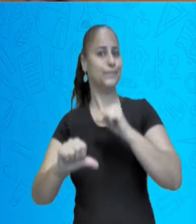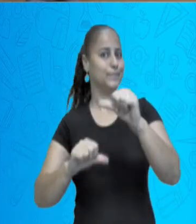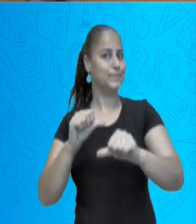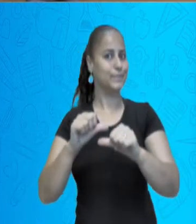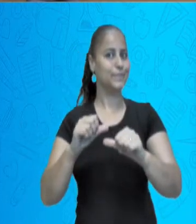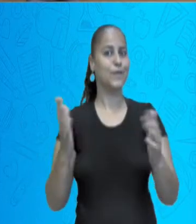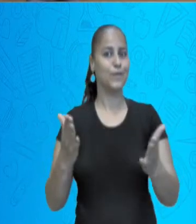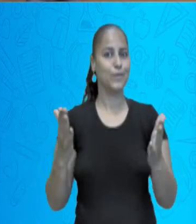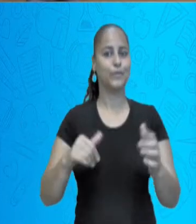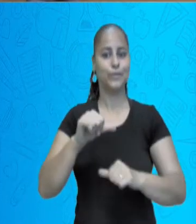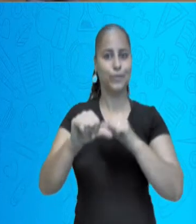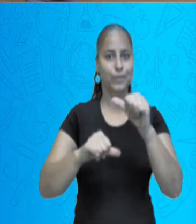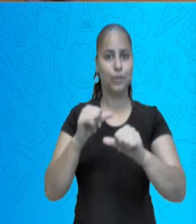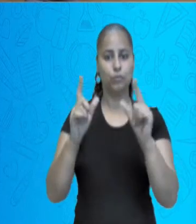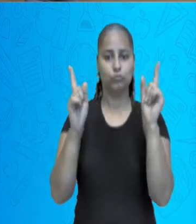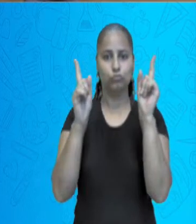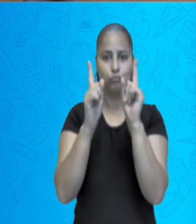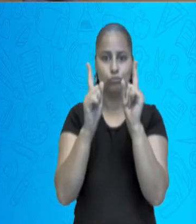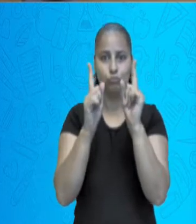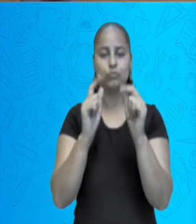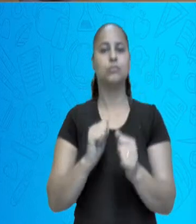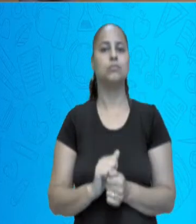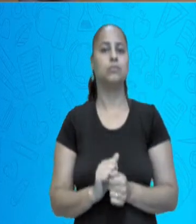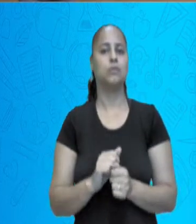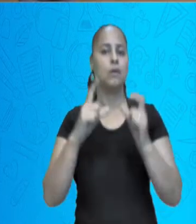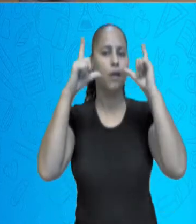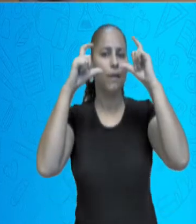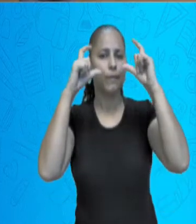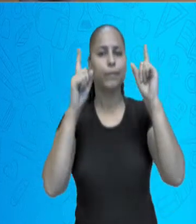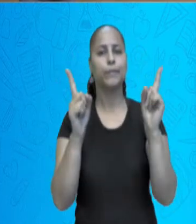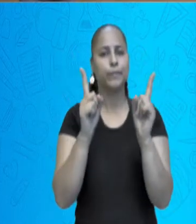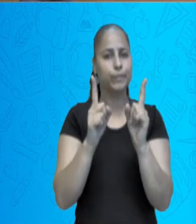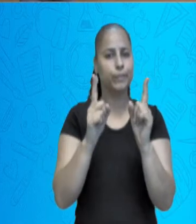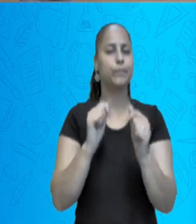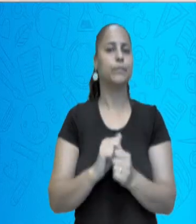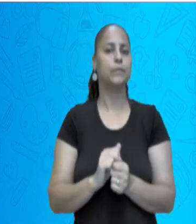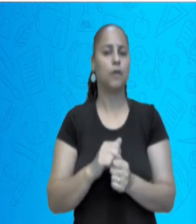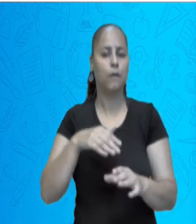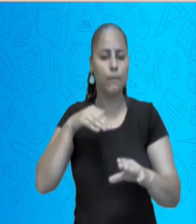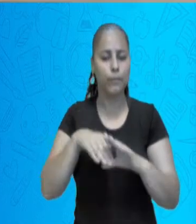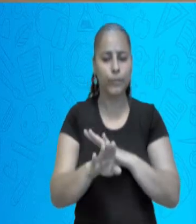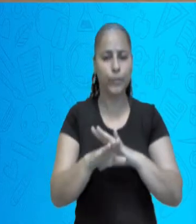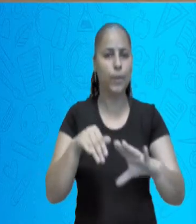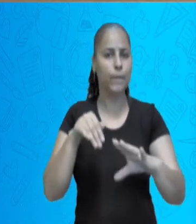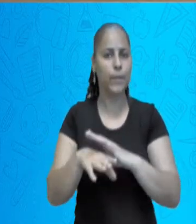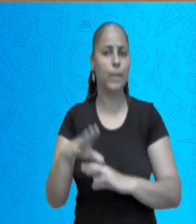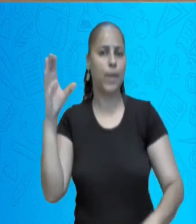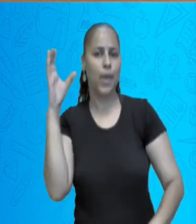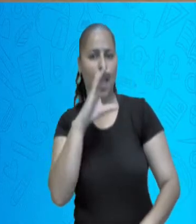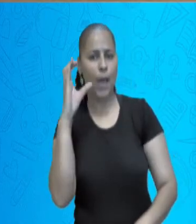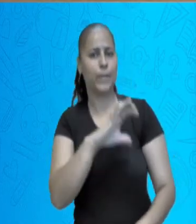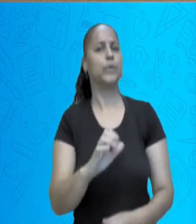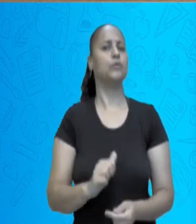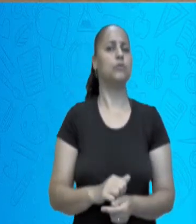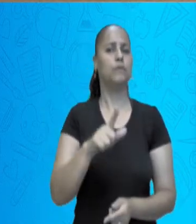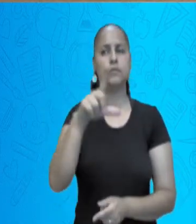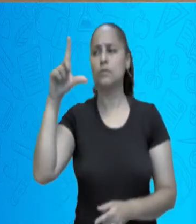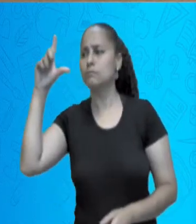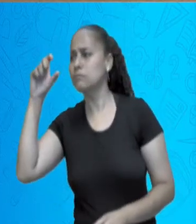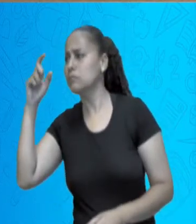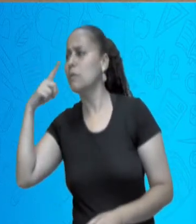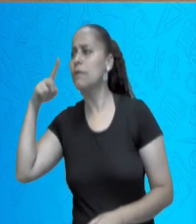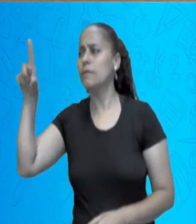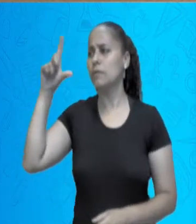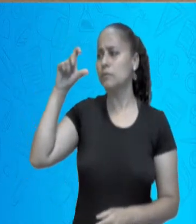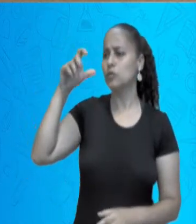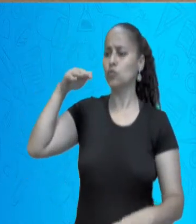famosas Polaroids. O é a Polaroid? Polaroid é a câmera que imprime na hora. Você tira uma foto para o